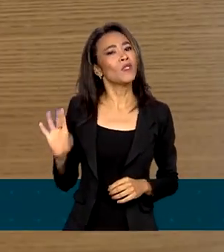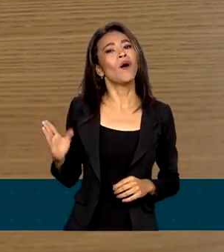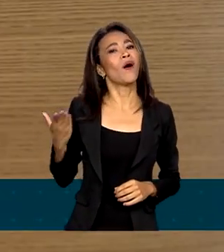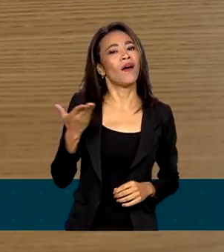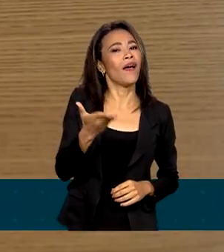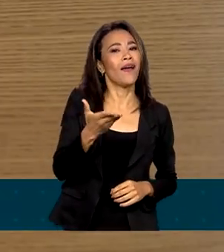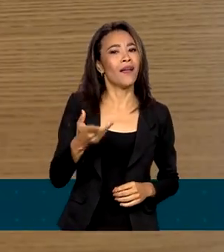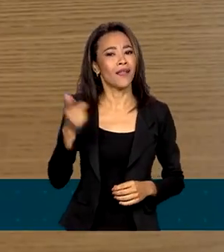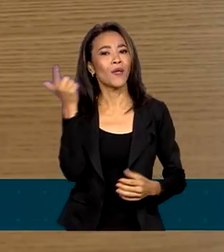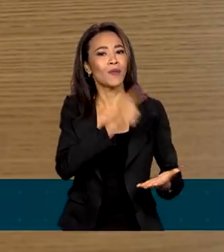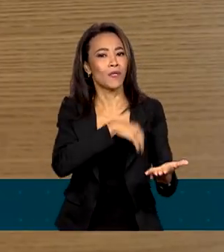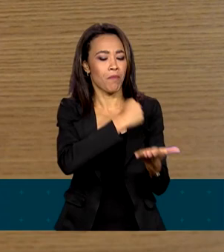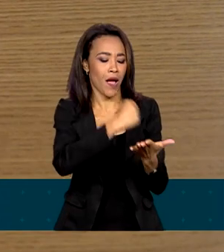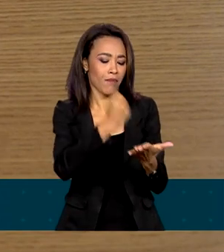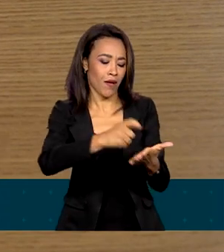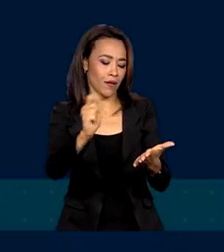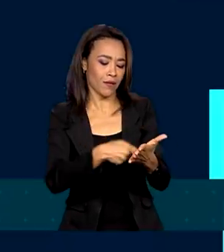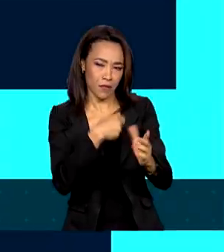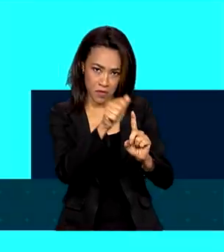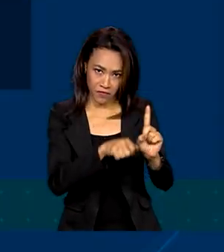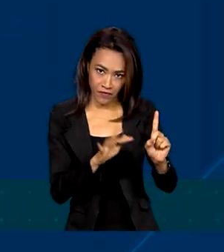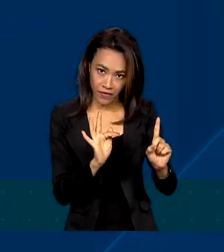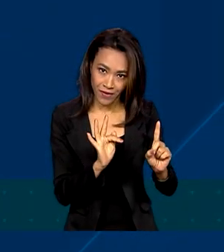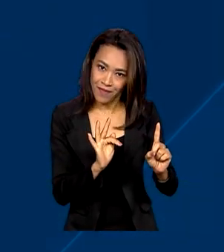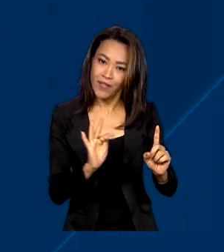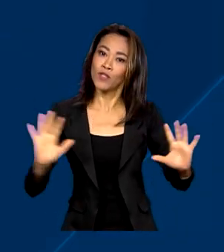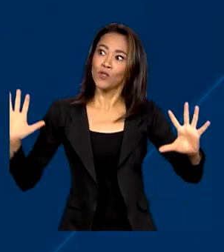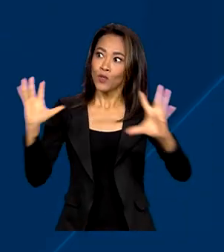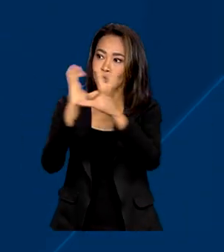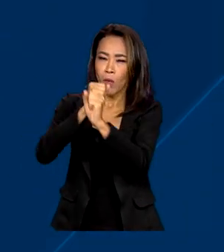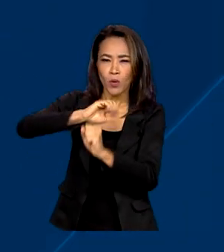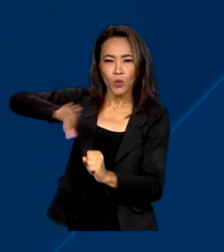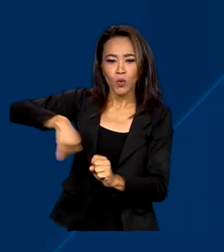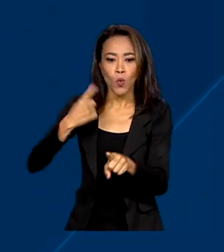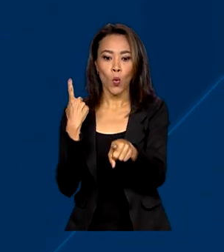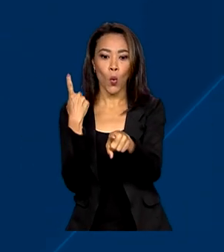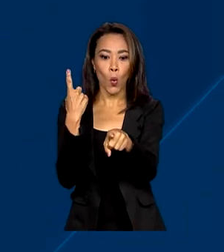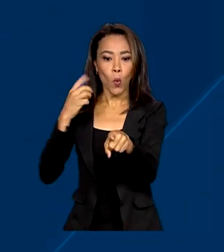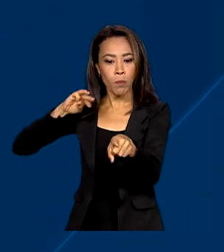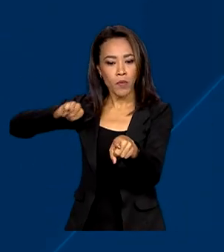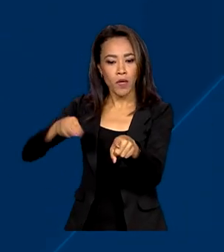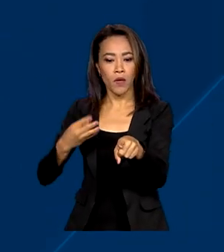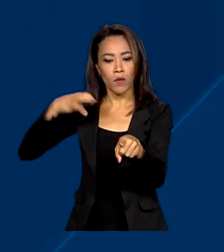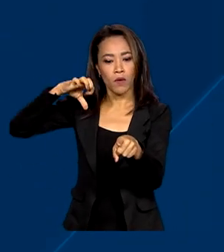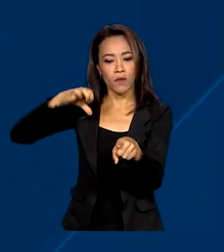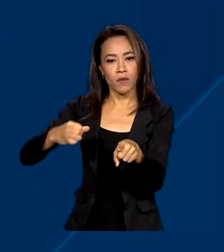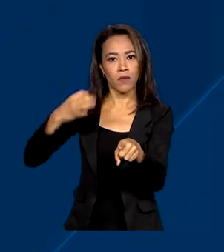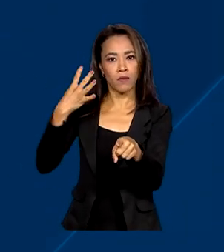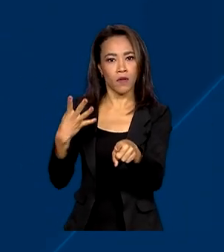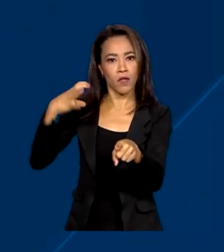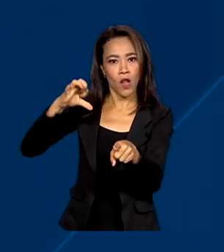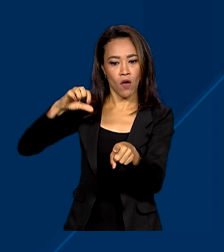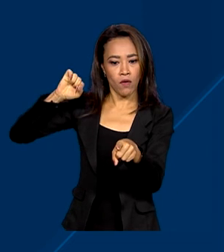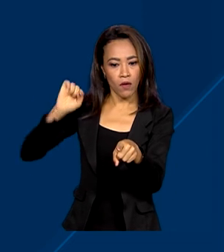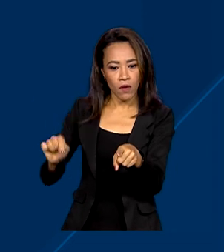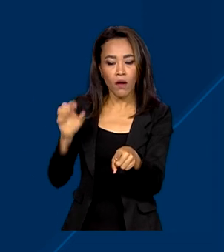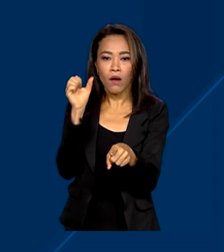teve a carteira assinada em fevereiro. Ao todo, 1 milhão 949 mil